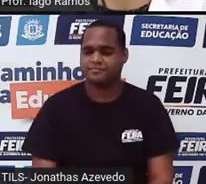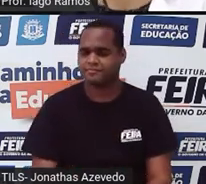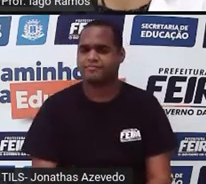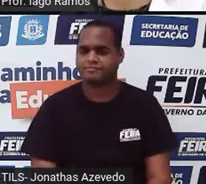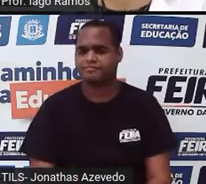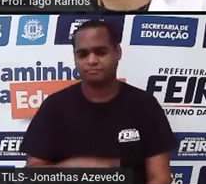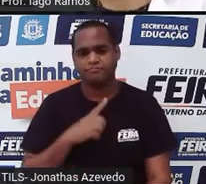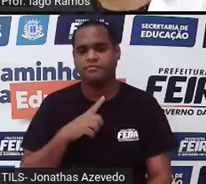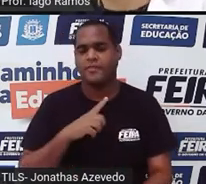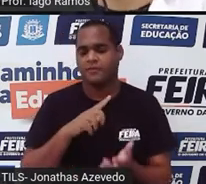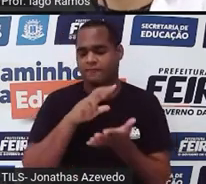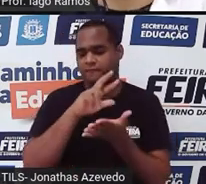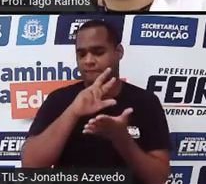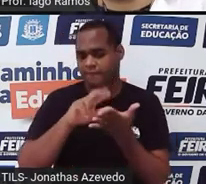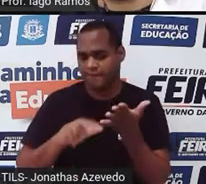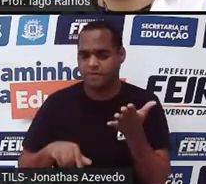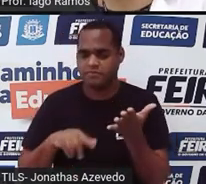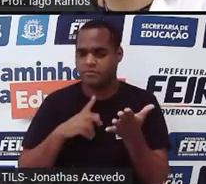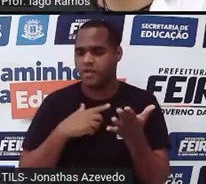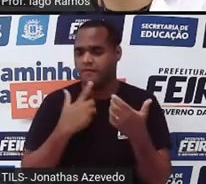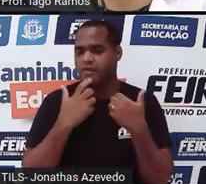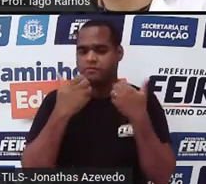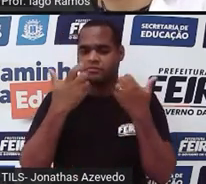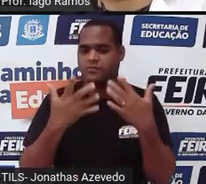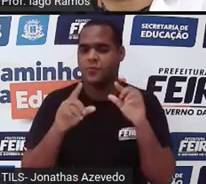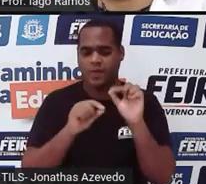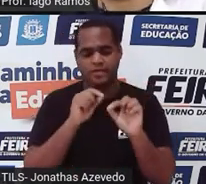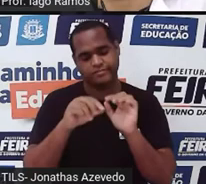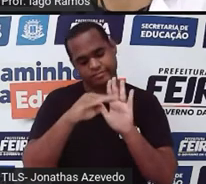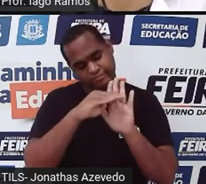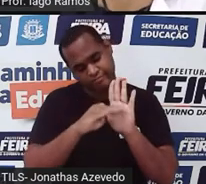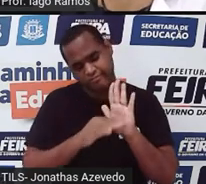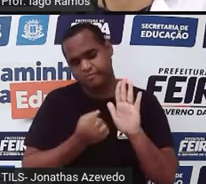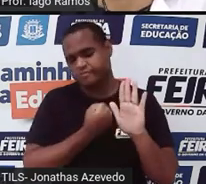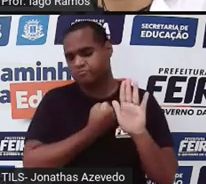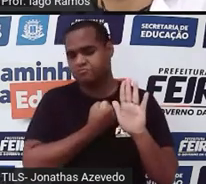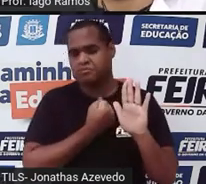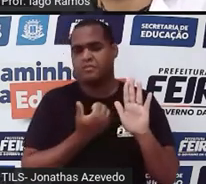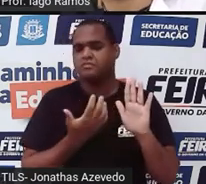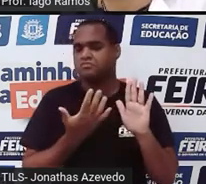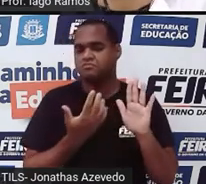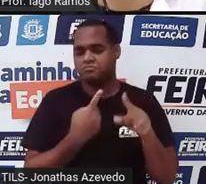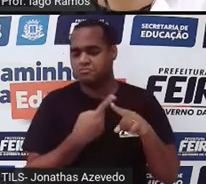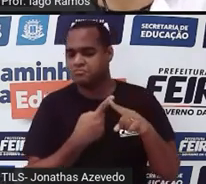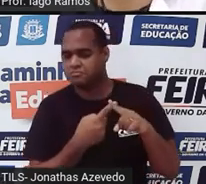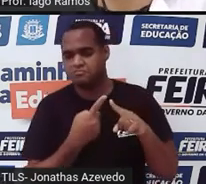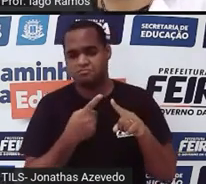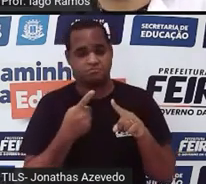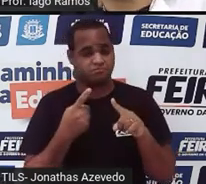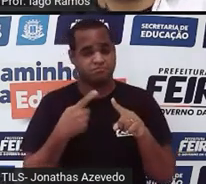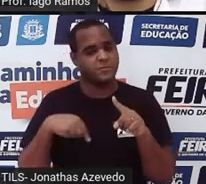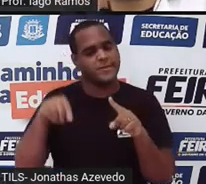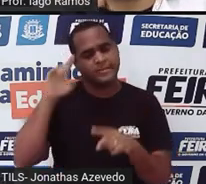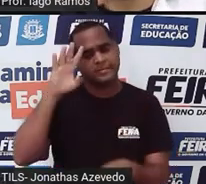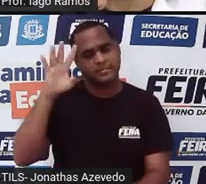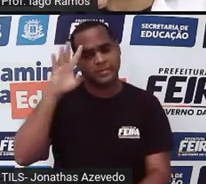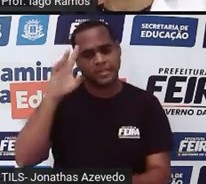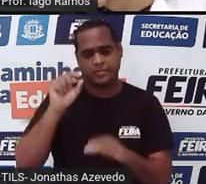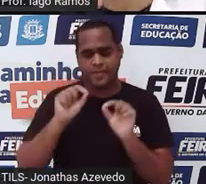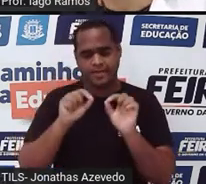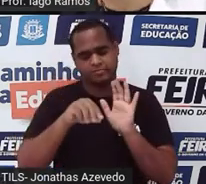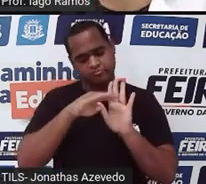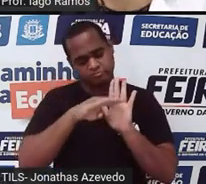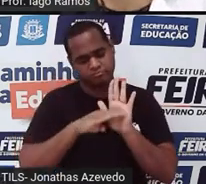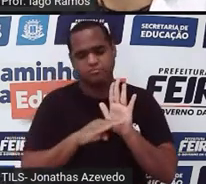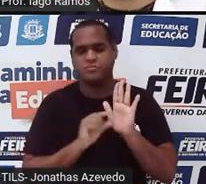existe várias formas de a gente dizer o que é uma sequência numérica. Por quê? Porque quando a gente pensa em sequência,